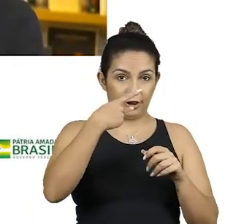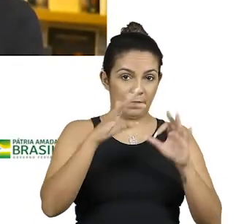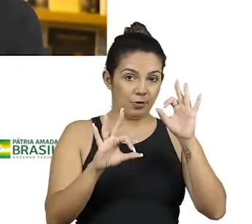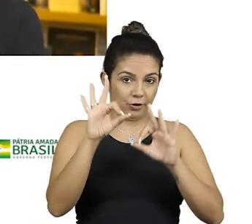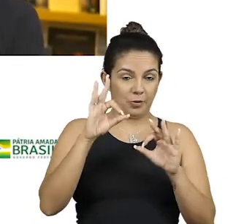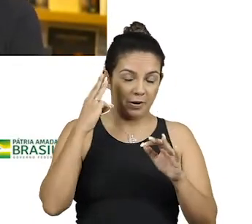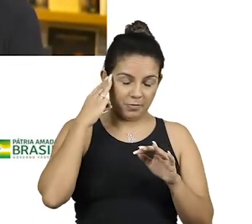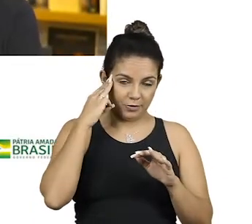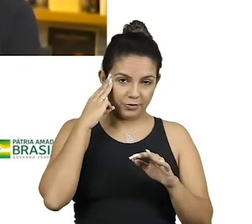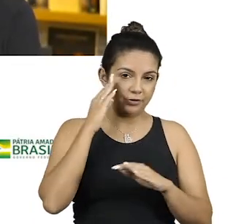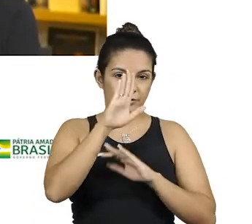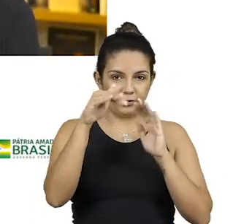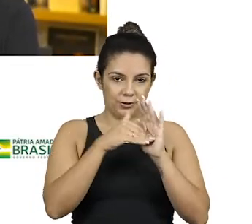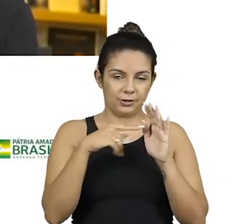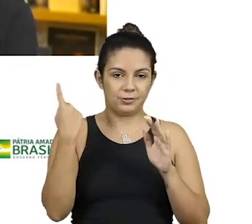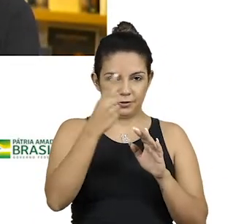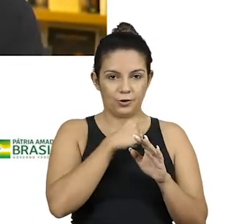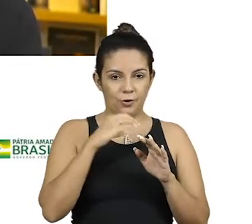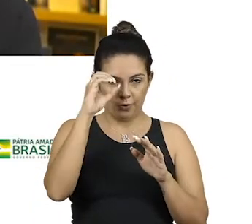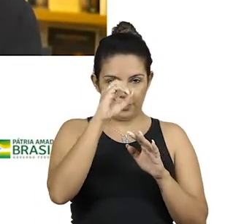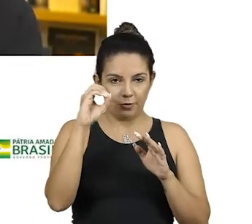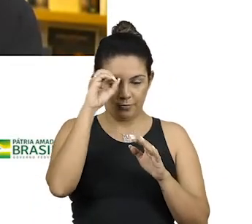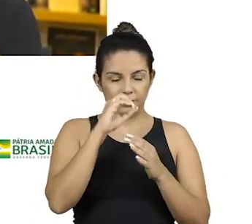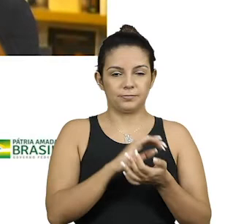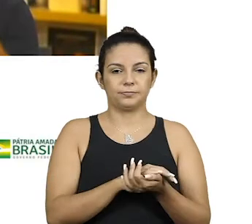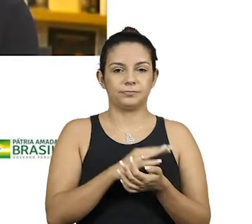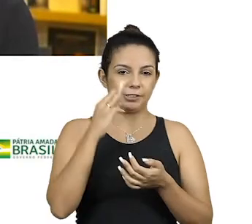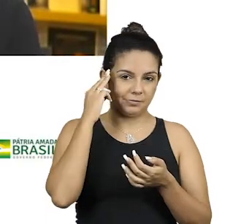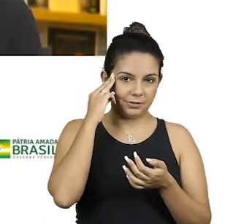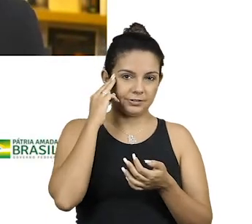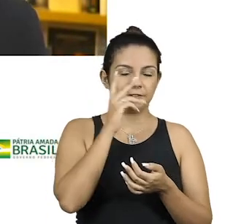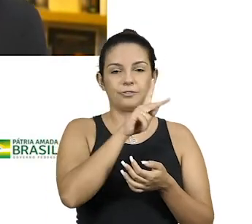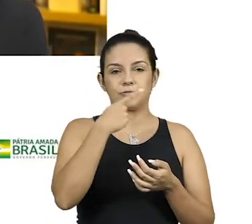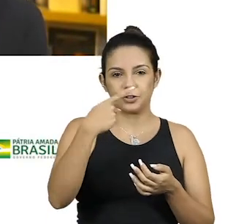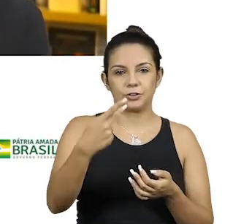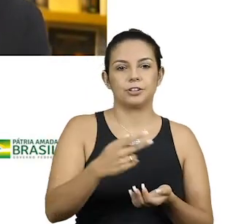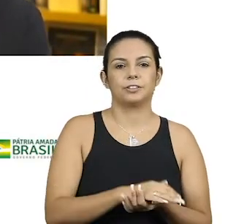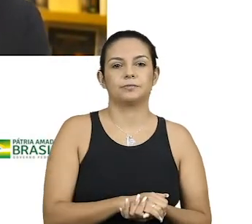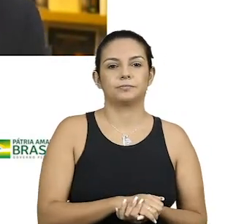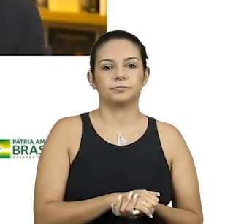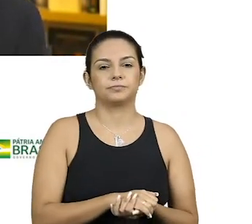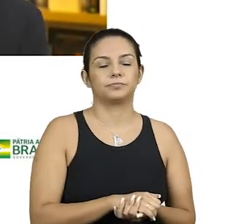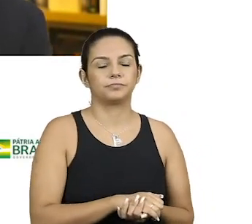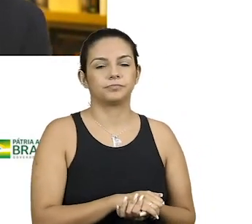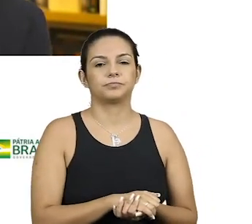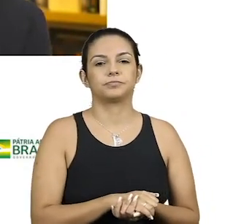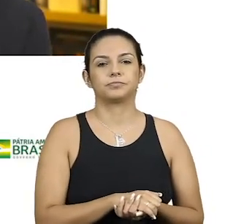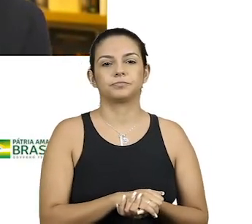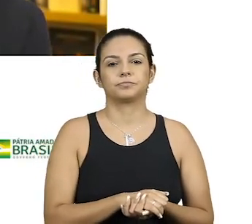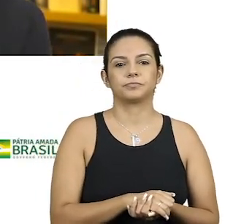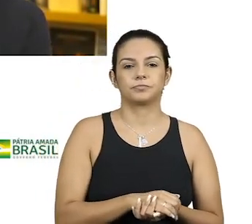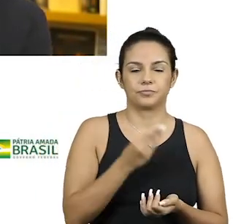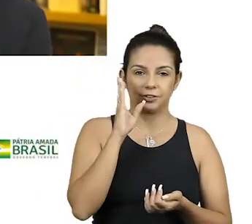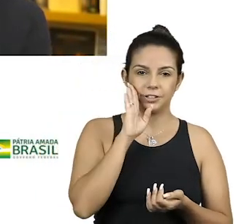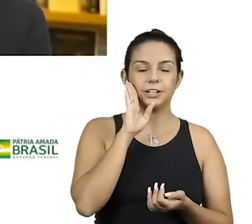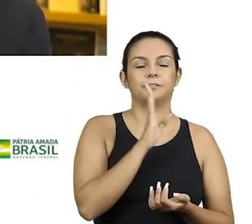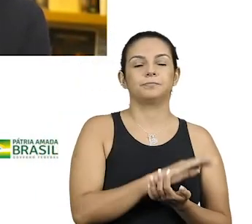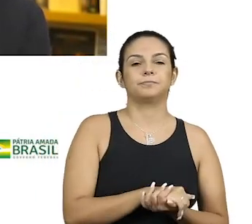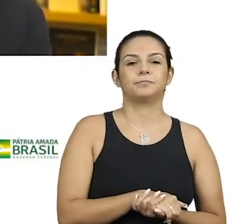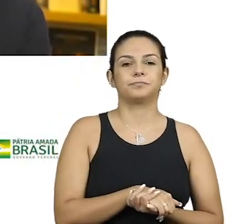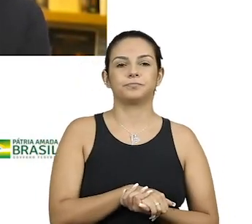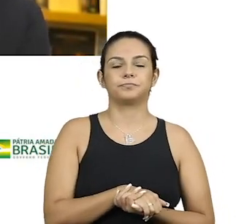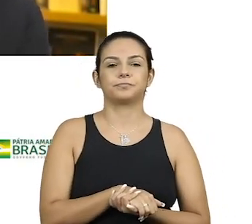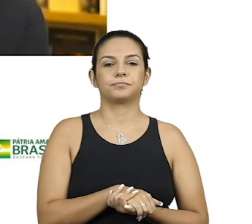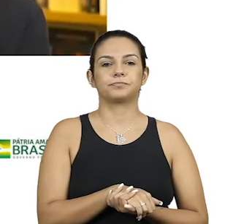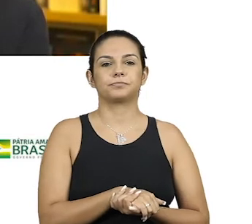projeto Memória, todos nós lá da Globo. Tem uma hora que você vai contar. aquele projeto nosso. É, muito, muito legal. Cara,